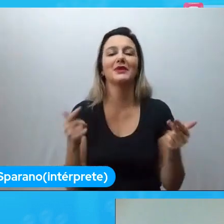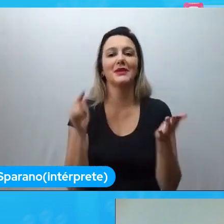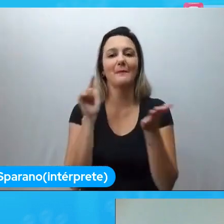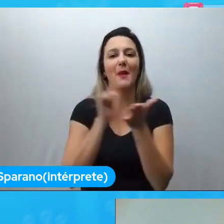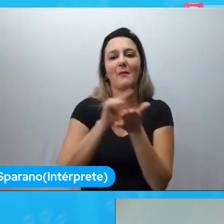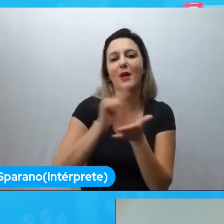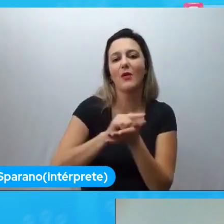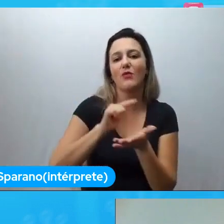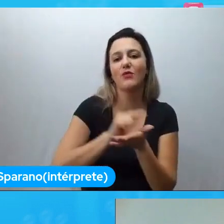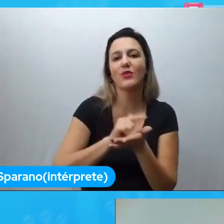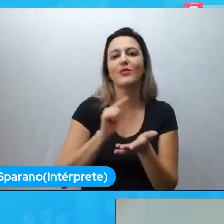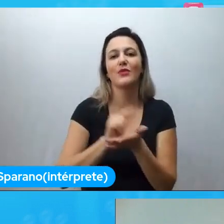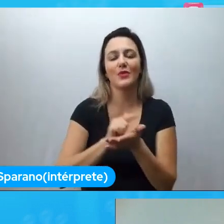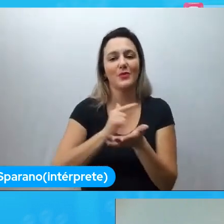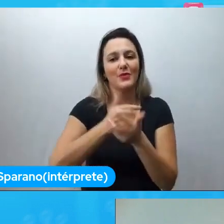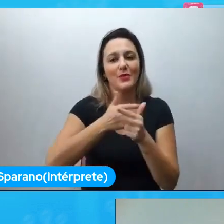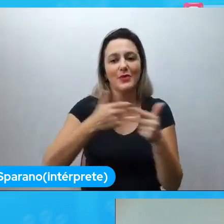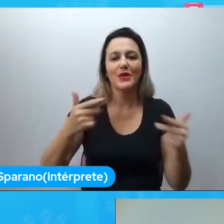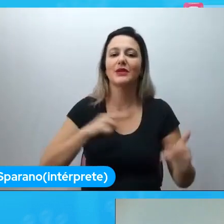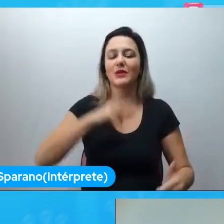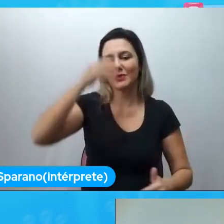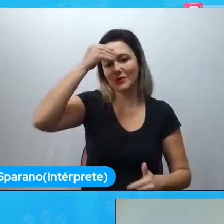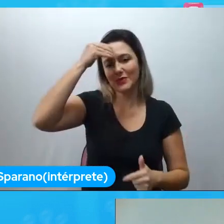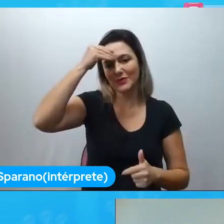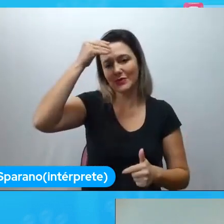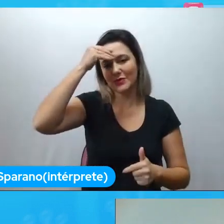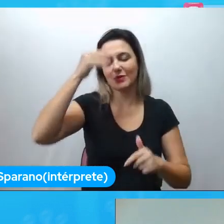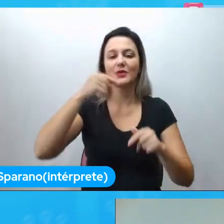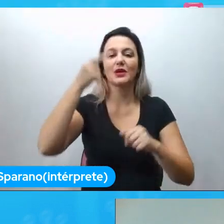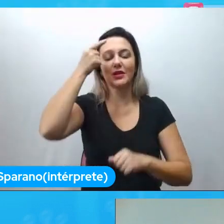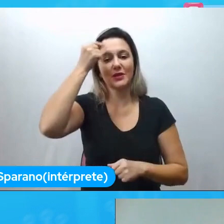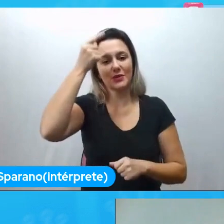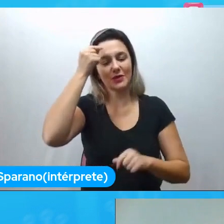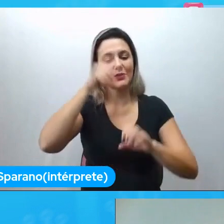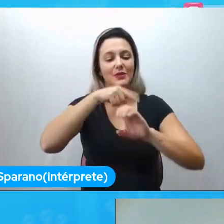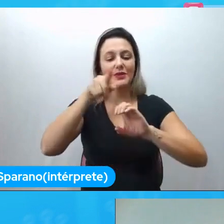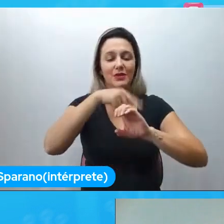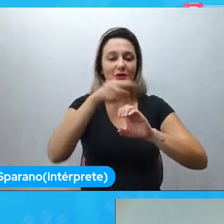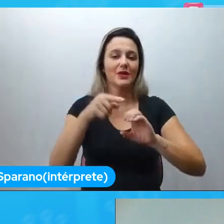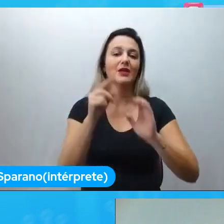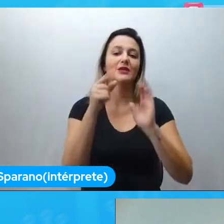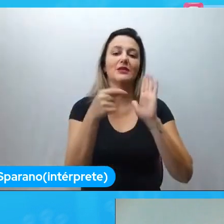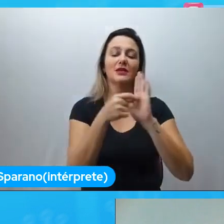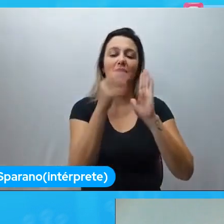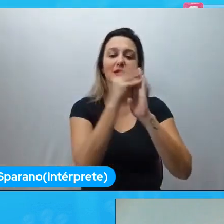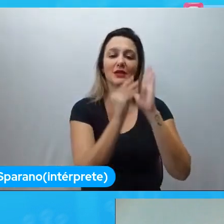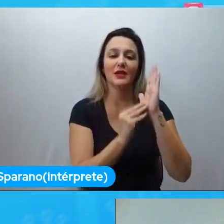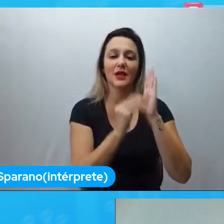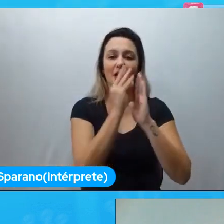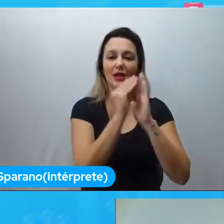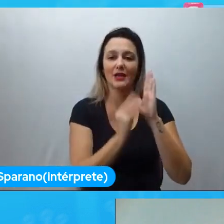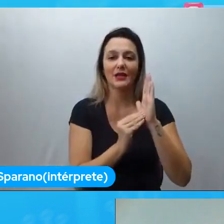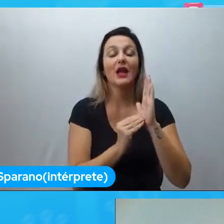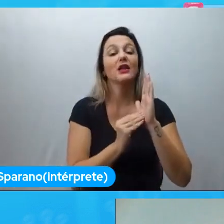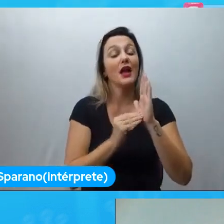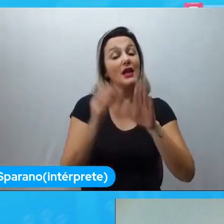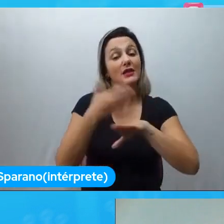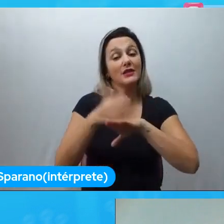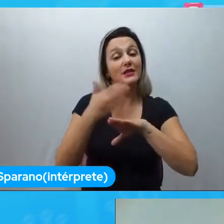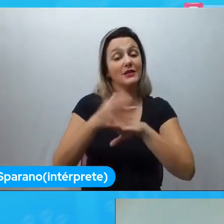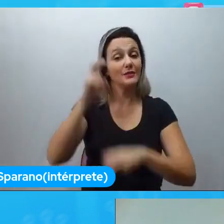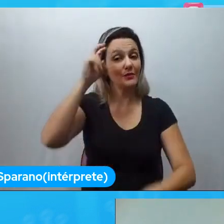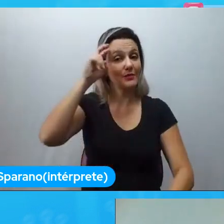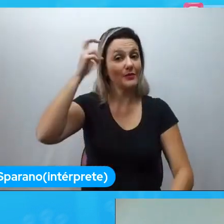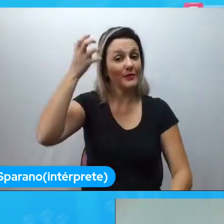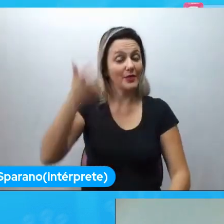de sobrinho, faz graduação em ciência de dados e é estagiária de inteligência artificial na data preve.